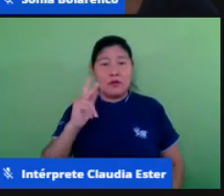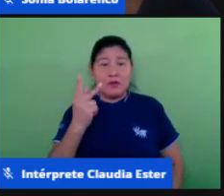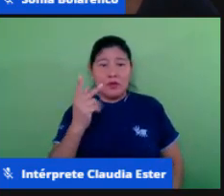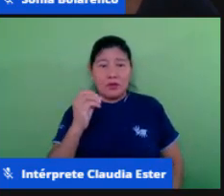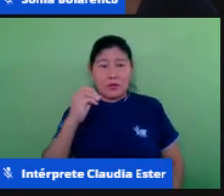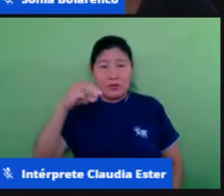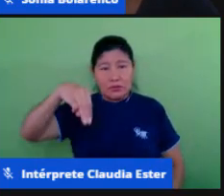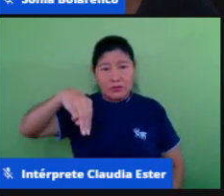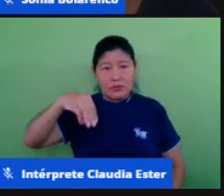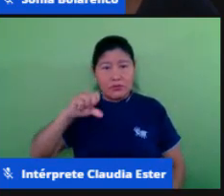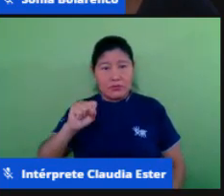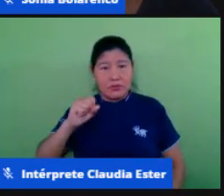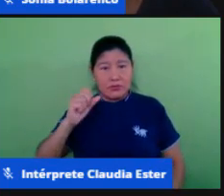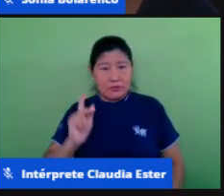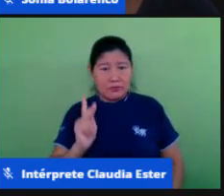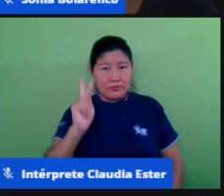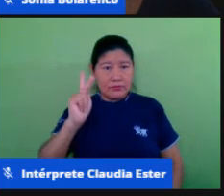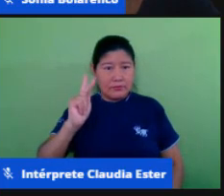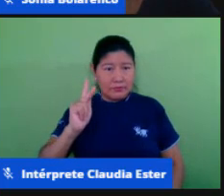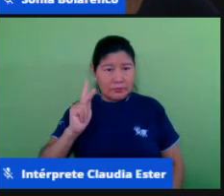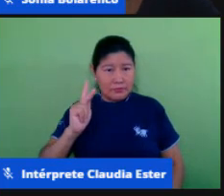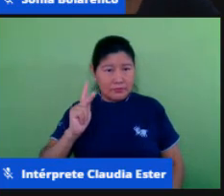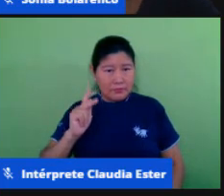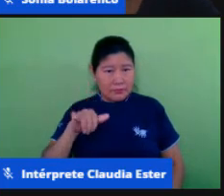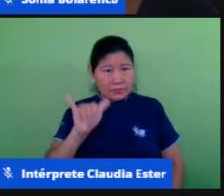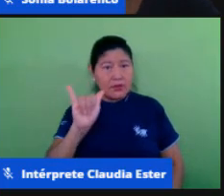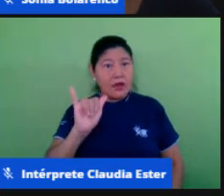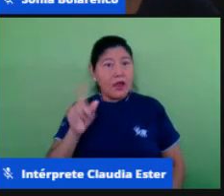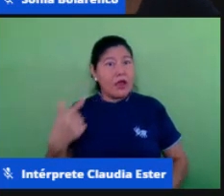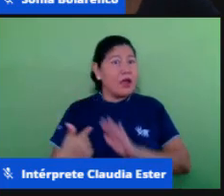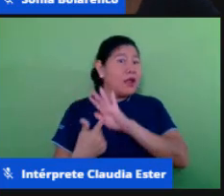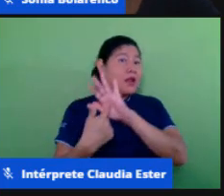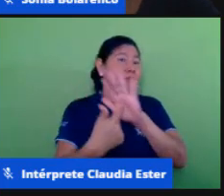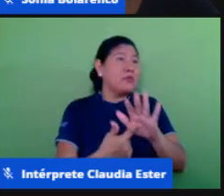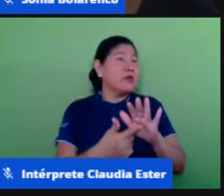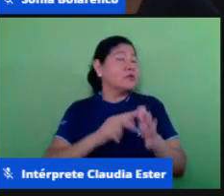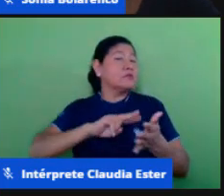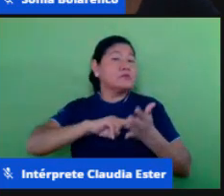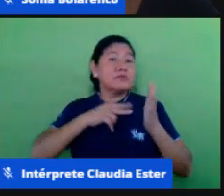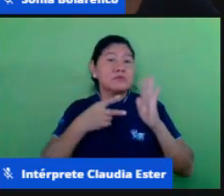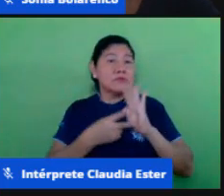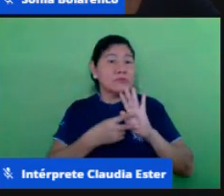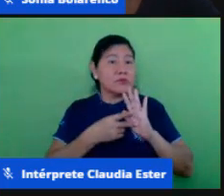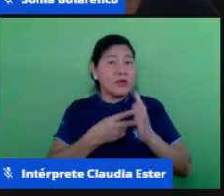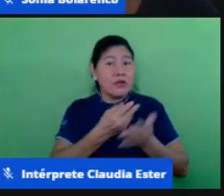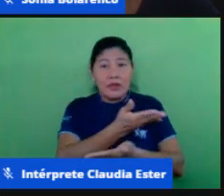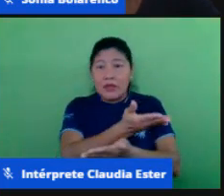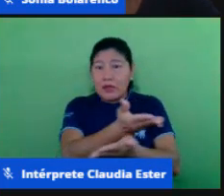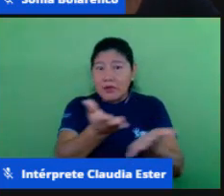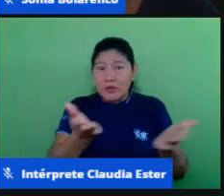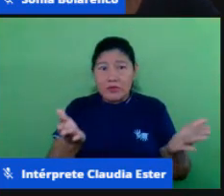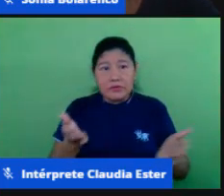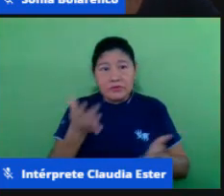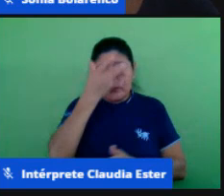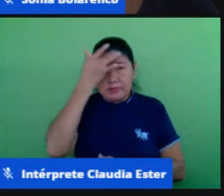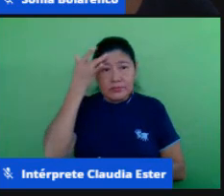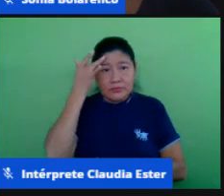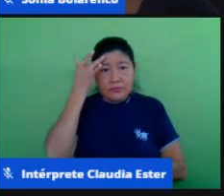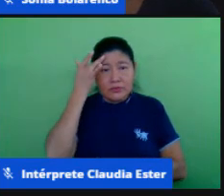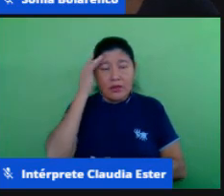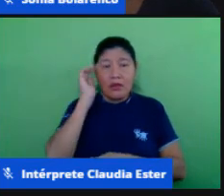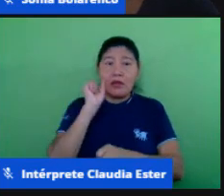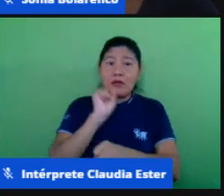provocando mais ainda no sentido de pessoas que estão esperançando no sentido de que estão